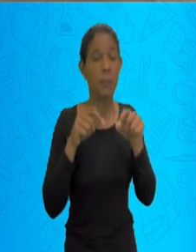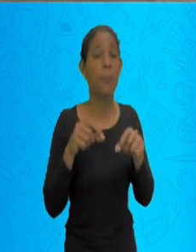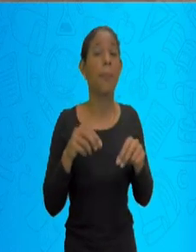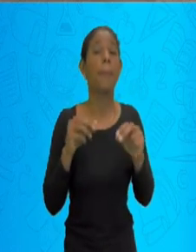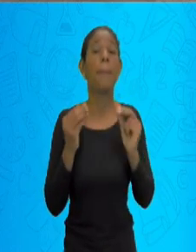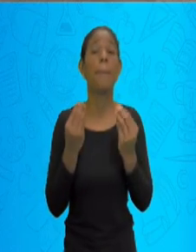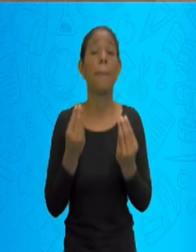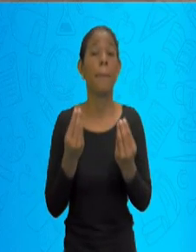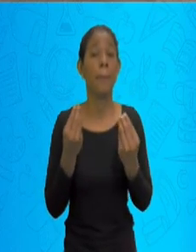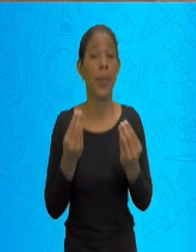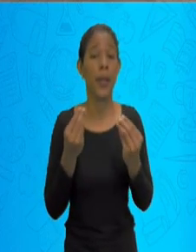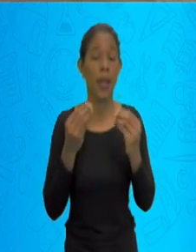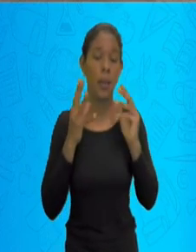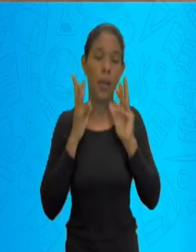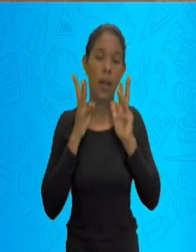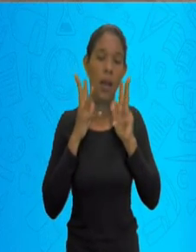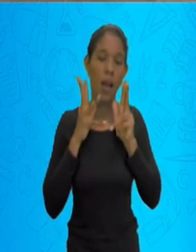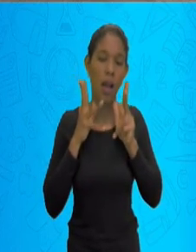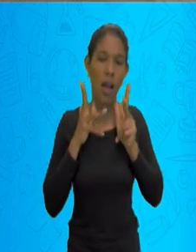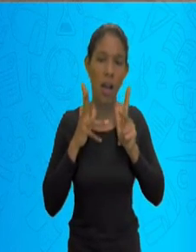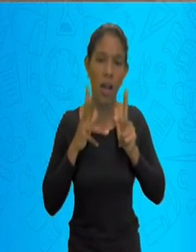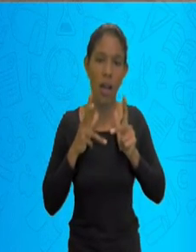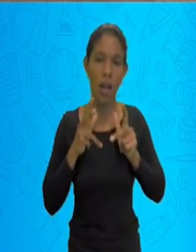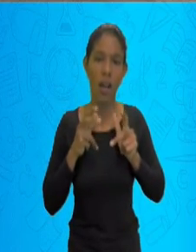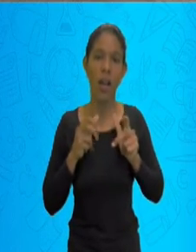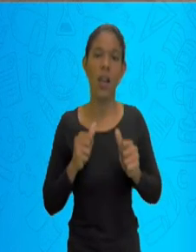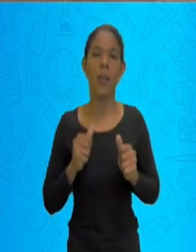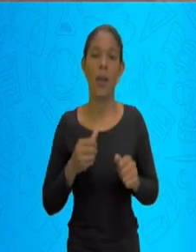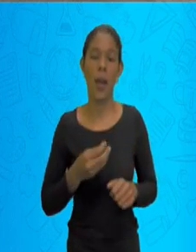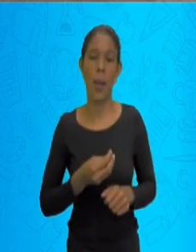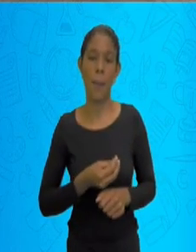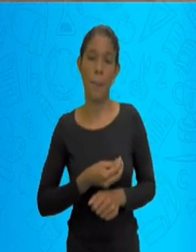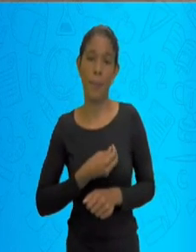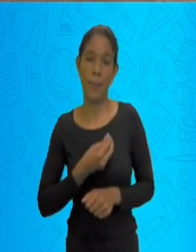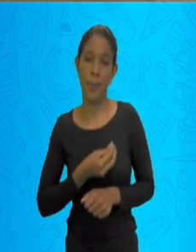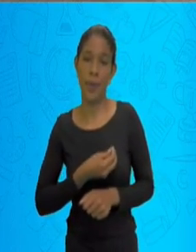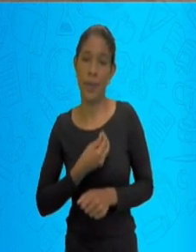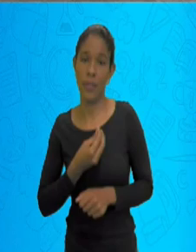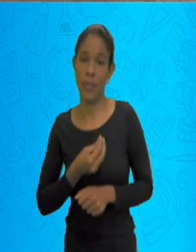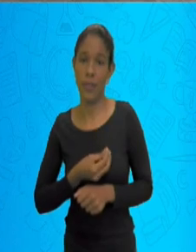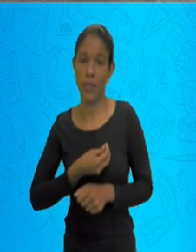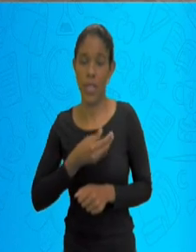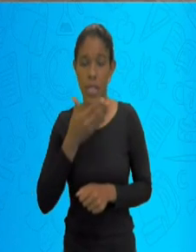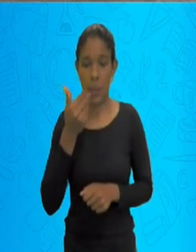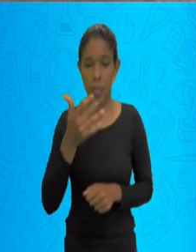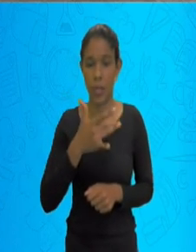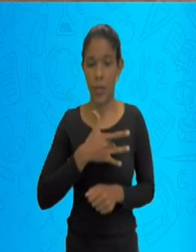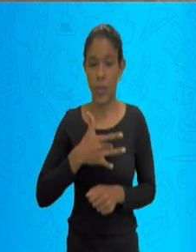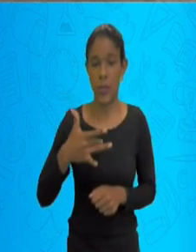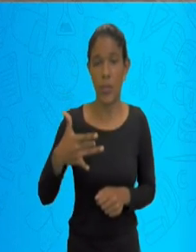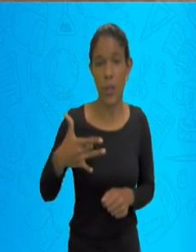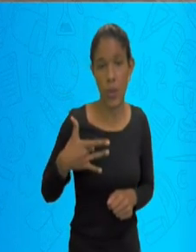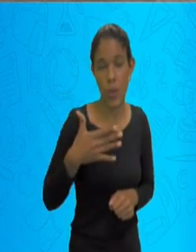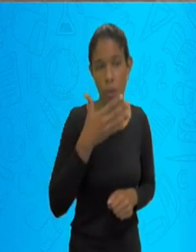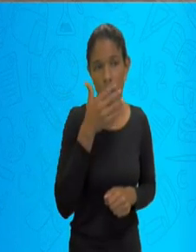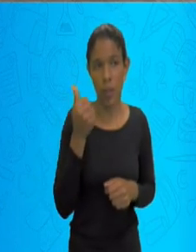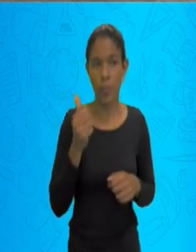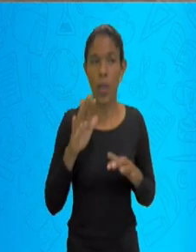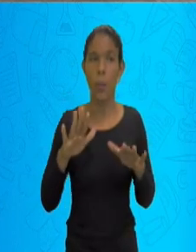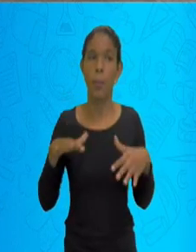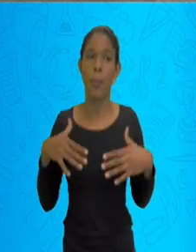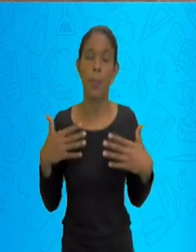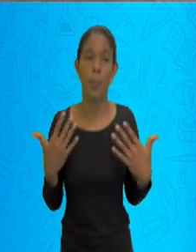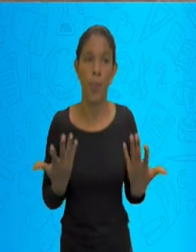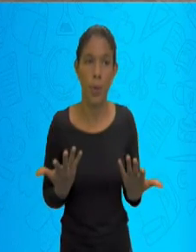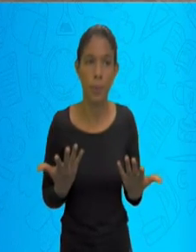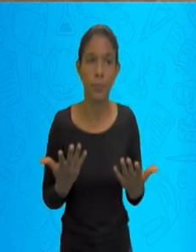infecção dessa área, fazendo com que torne a minha vida um pouquinho mais complicada. Bom, e aí a gente vai voltar lá